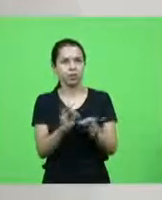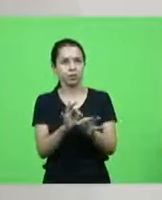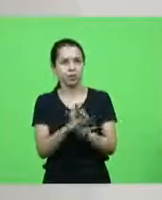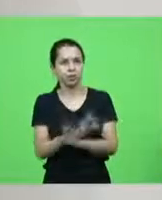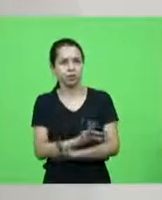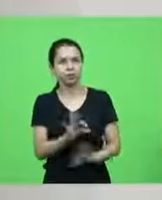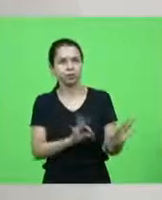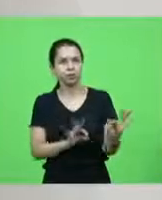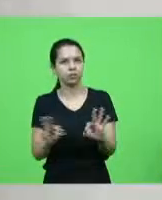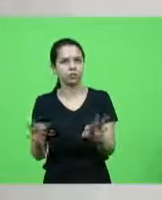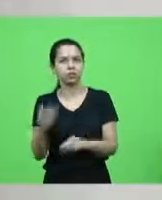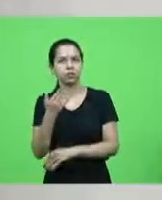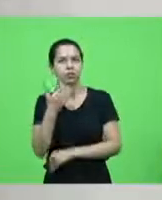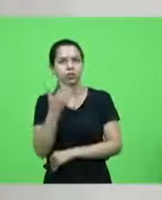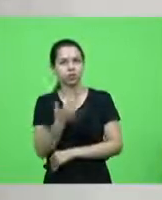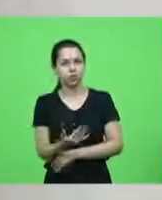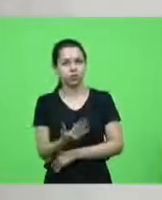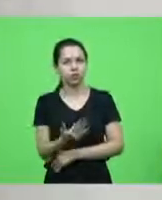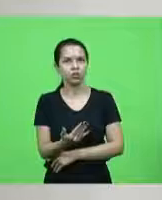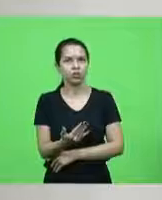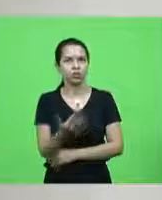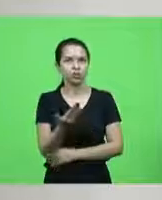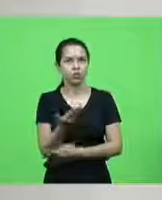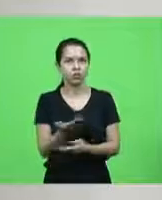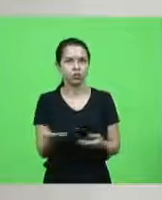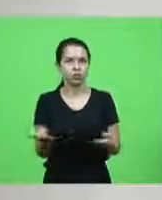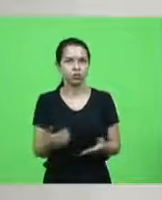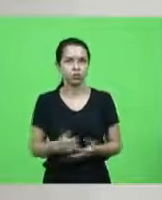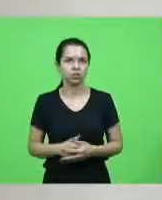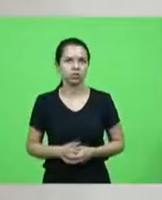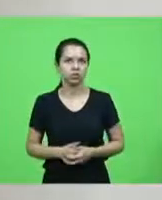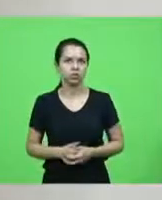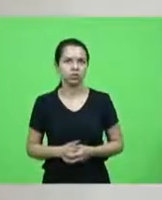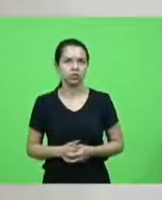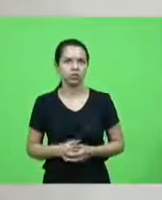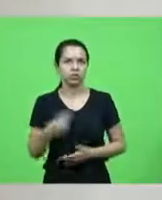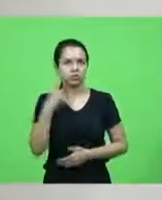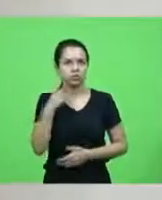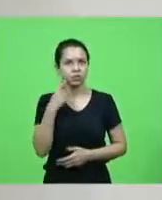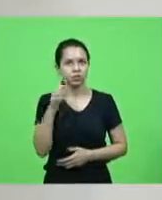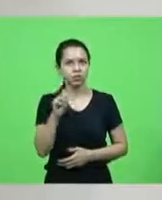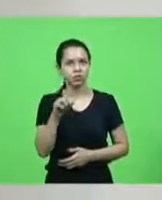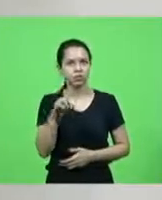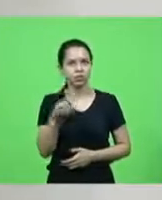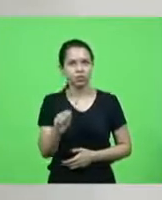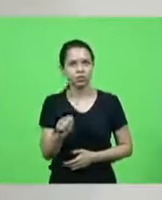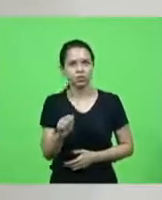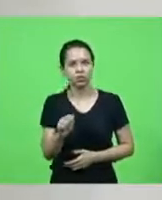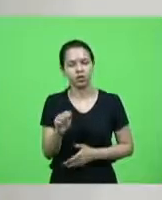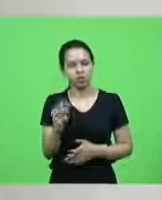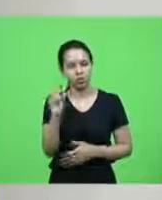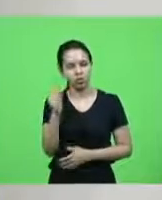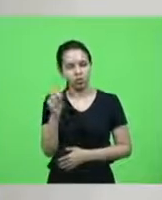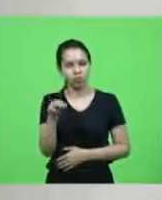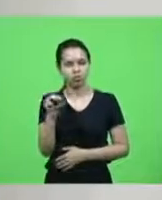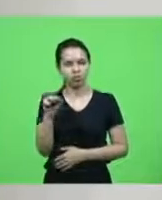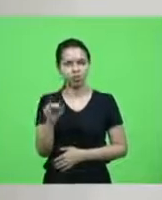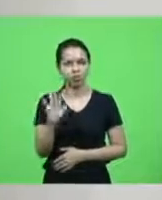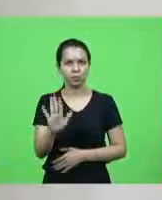mais uma vez nós temos cerca de deputada Paulinha pois não deputada só um minutinho já lhe concedo a parte